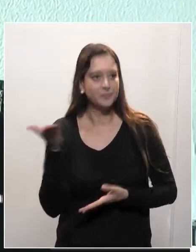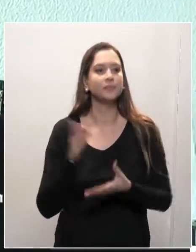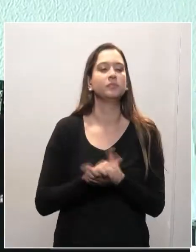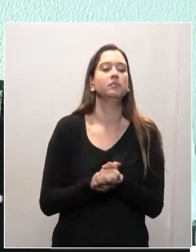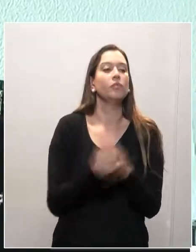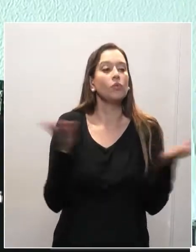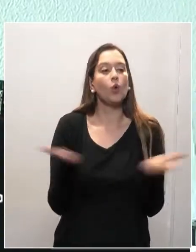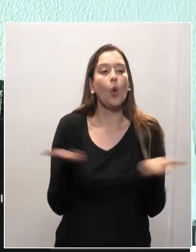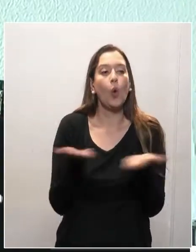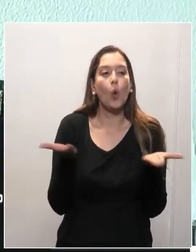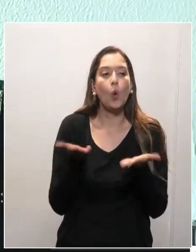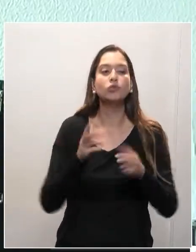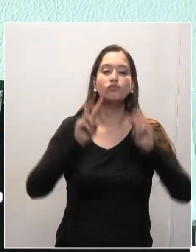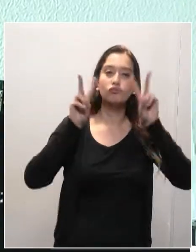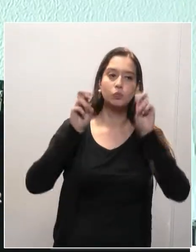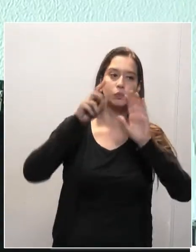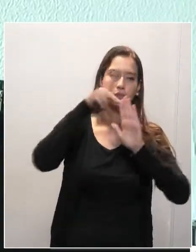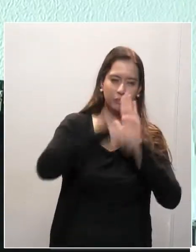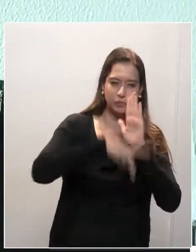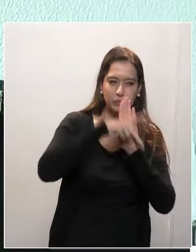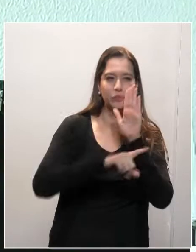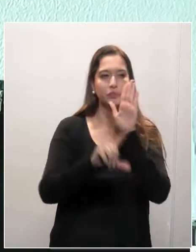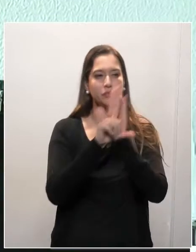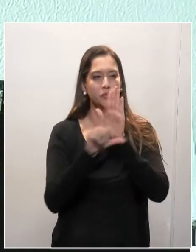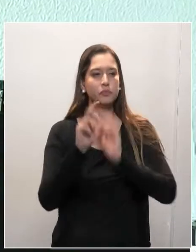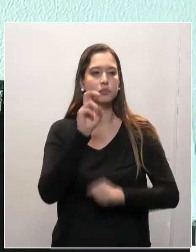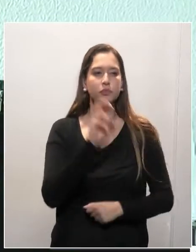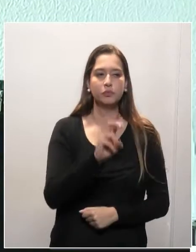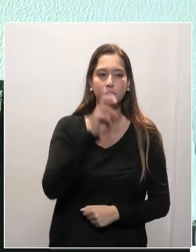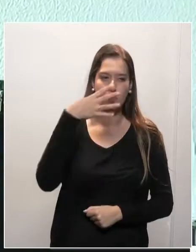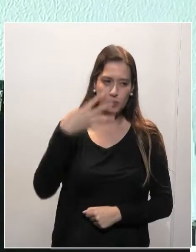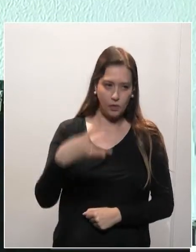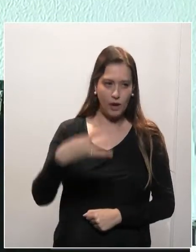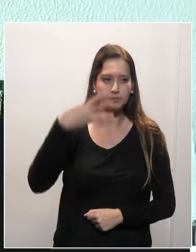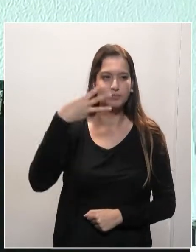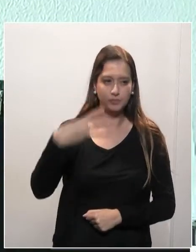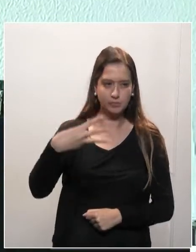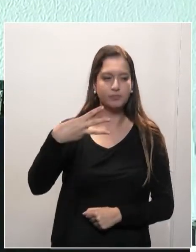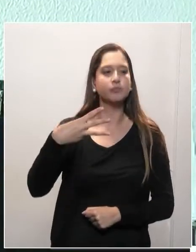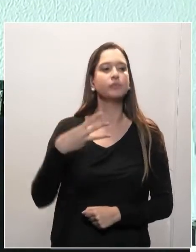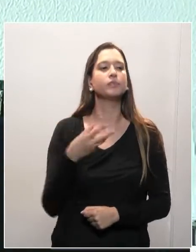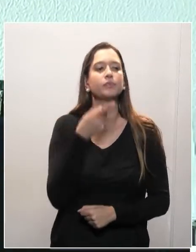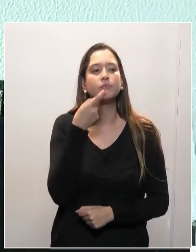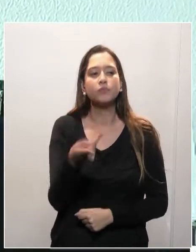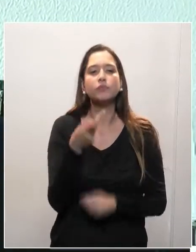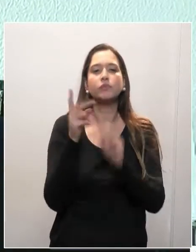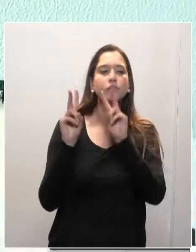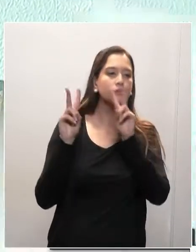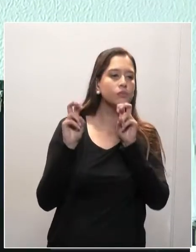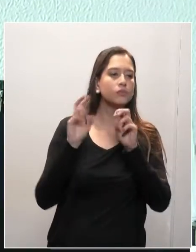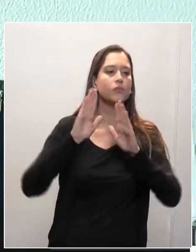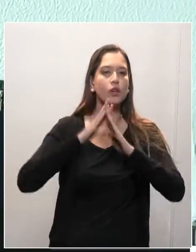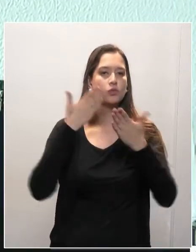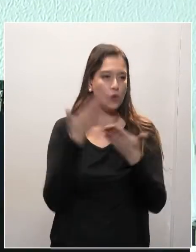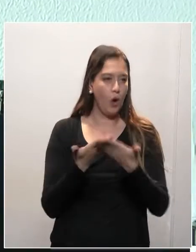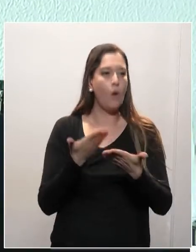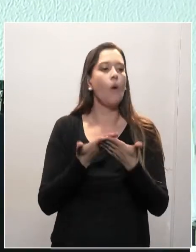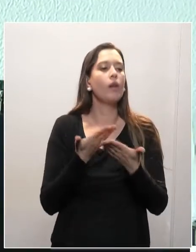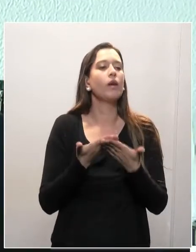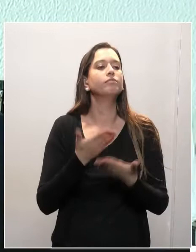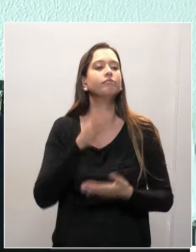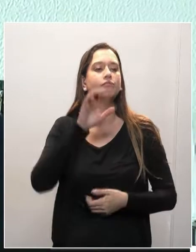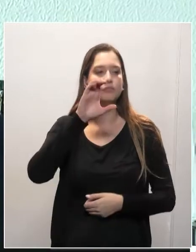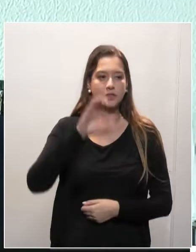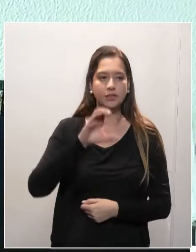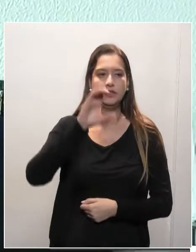543, o chamado Escola Cívico-Militares, a ser discutido por essa casa.